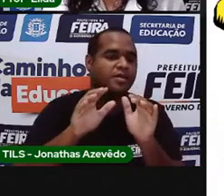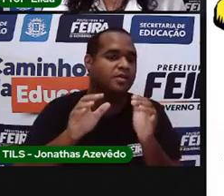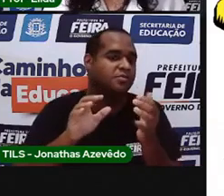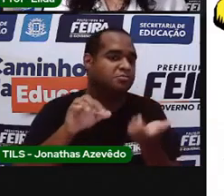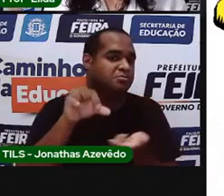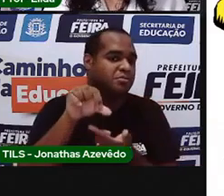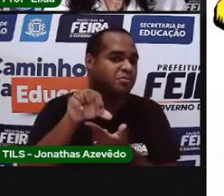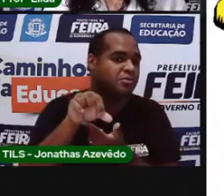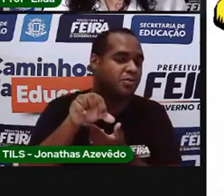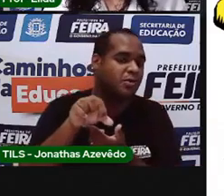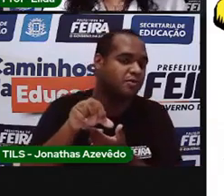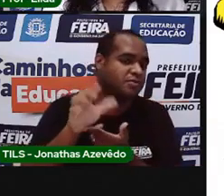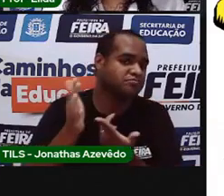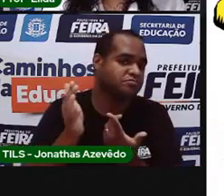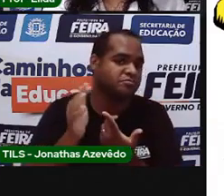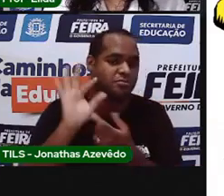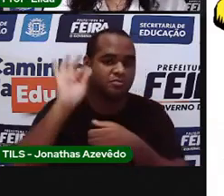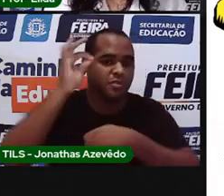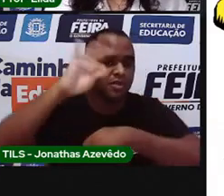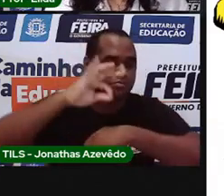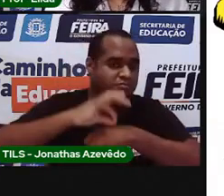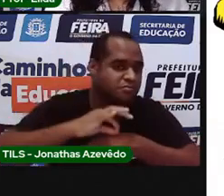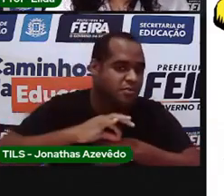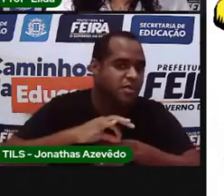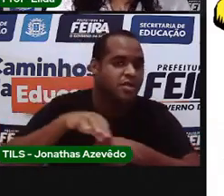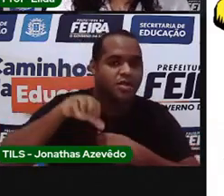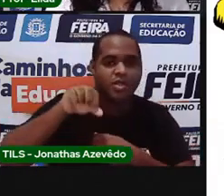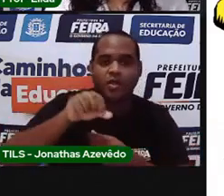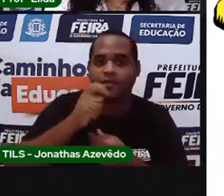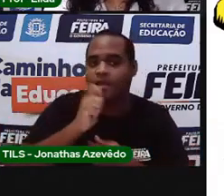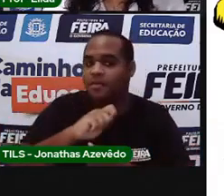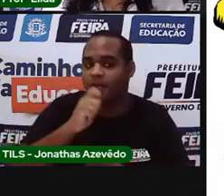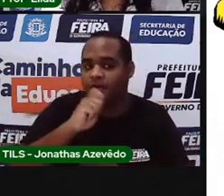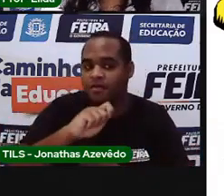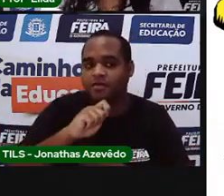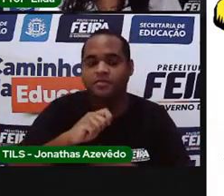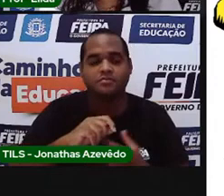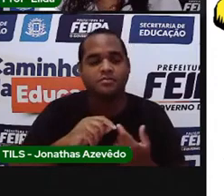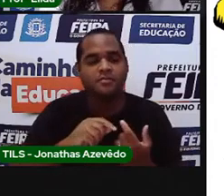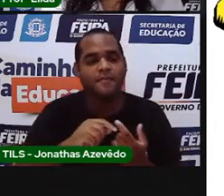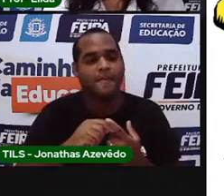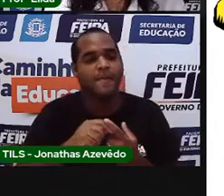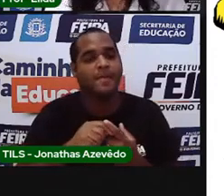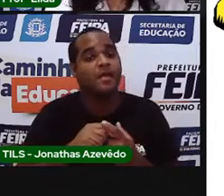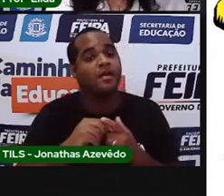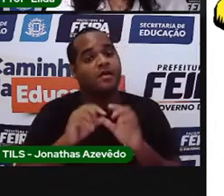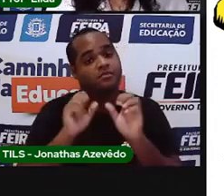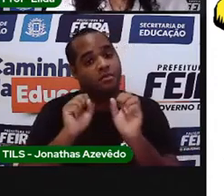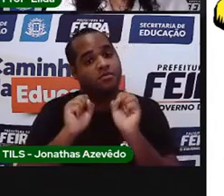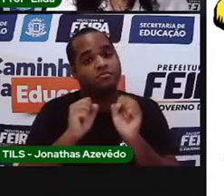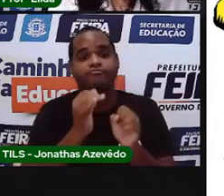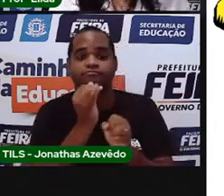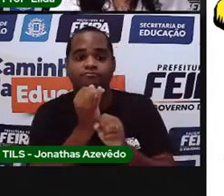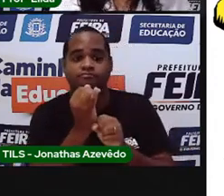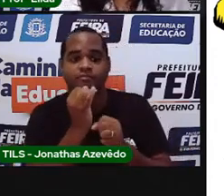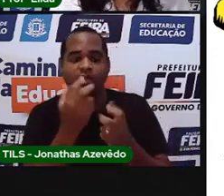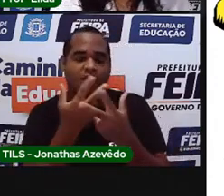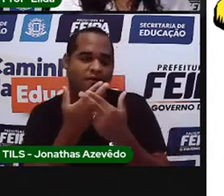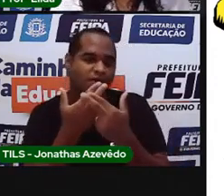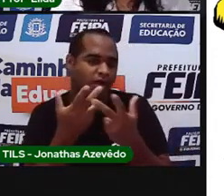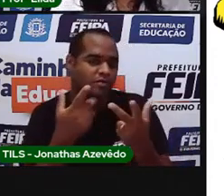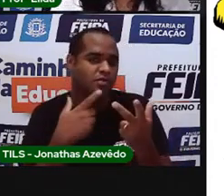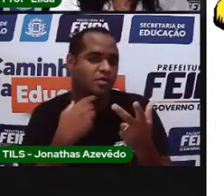9 abelhinhas, 9 pirulitos. Contanto que seja o